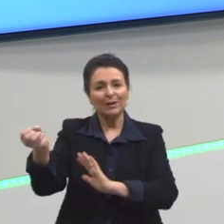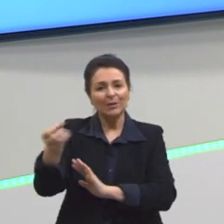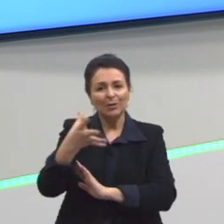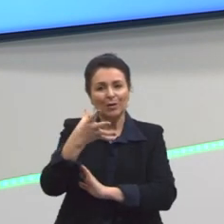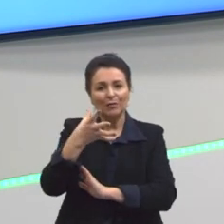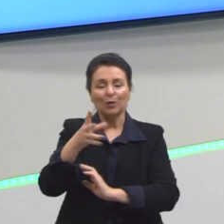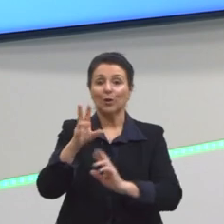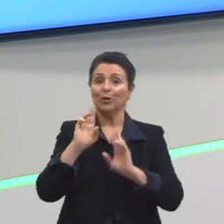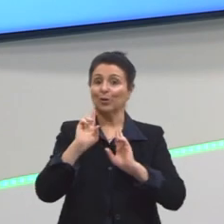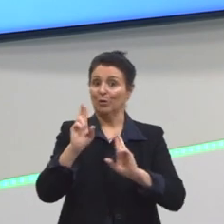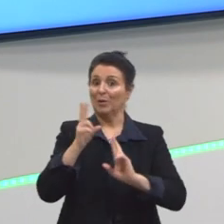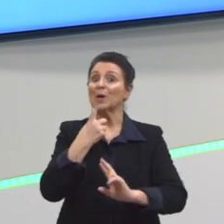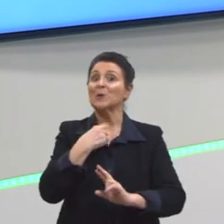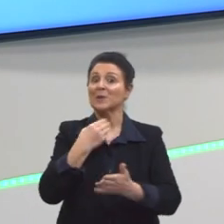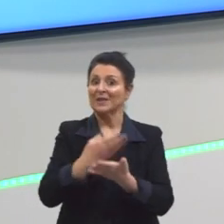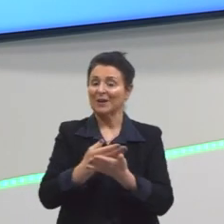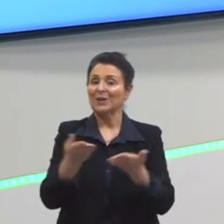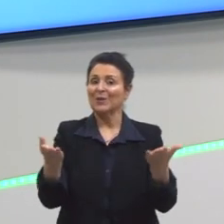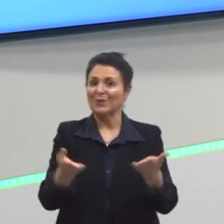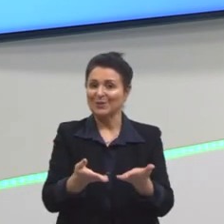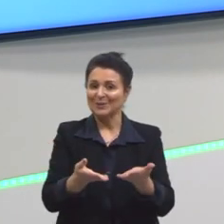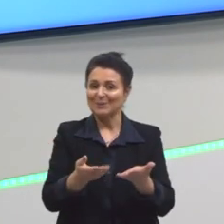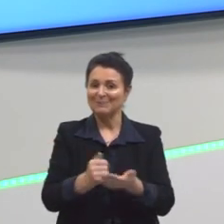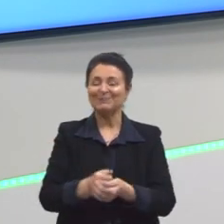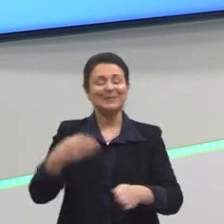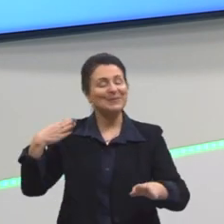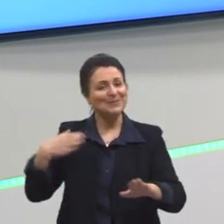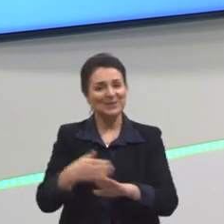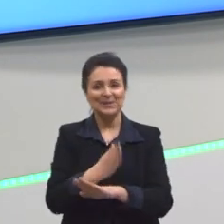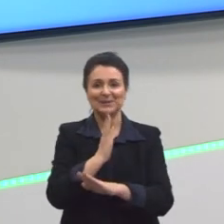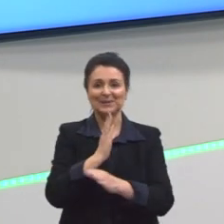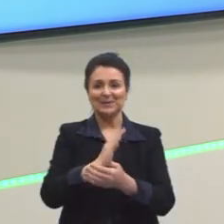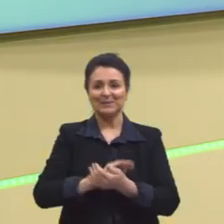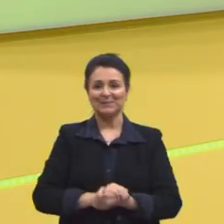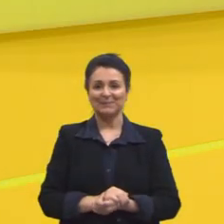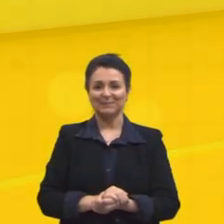Espero que vocês tenham gostado da aula de hoje e partiu passar.